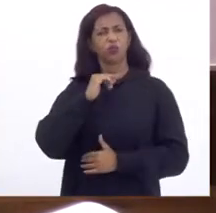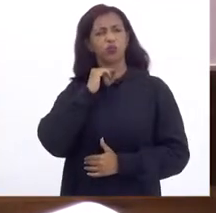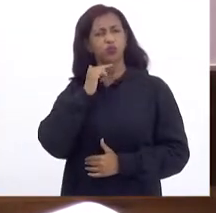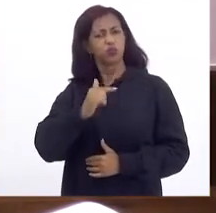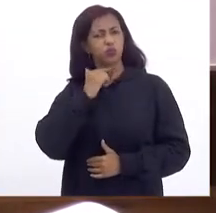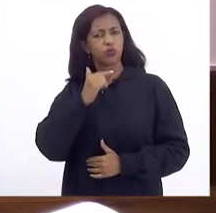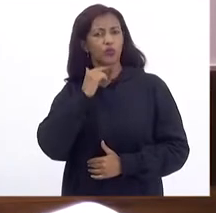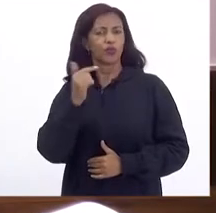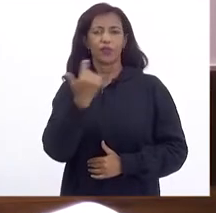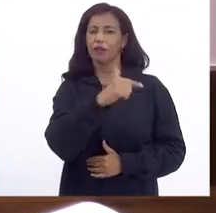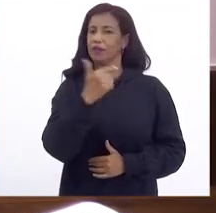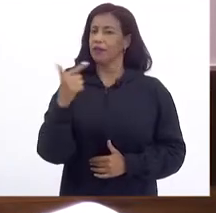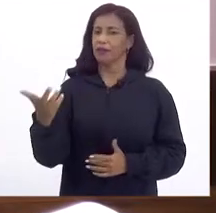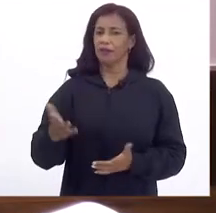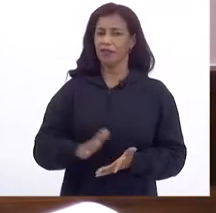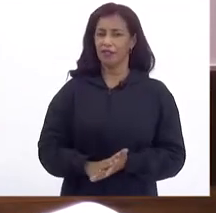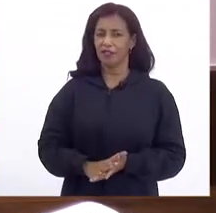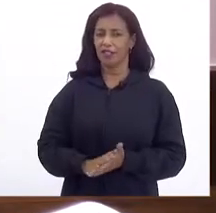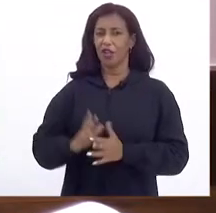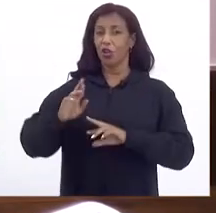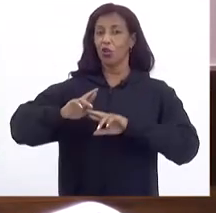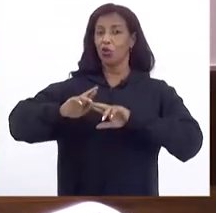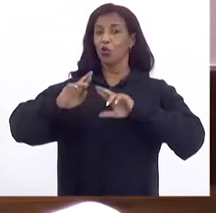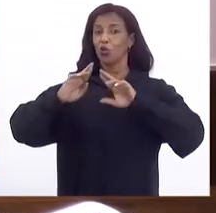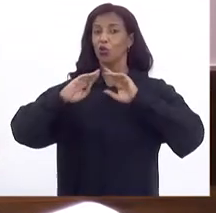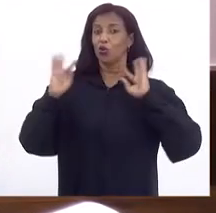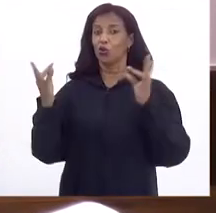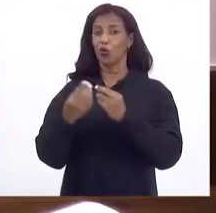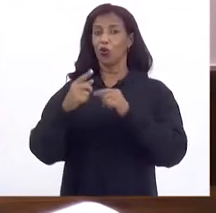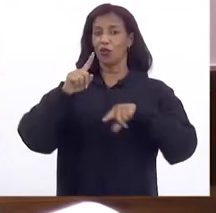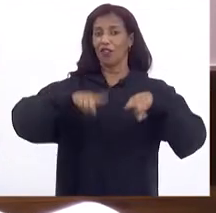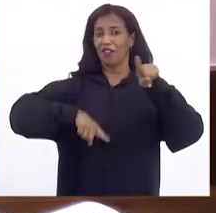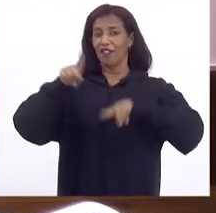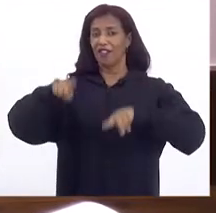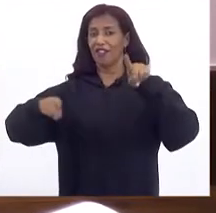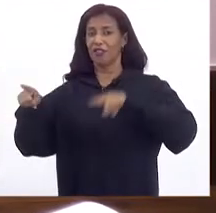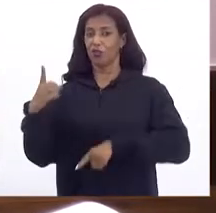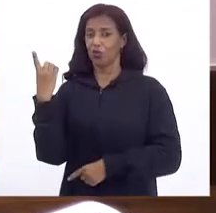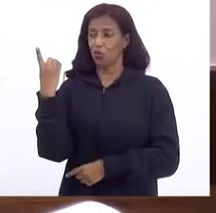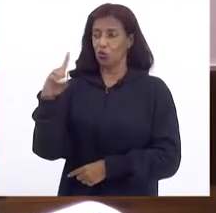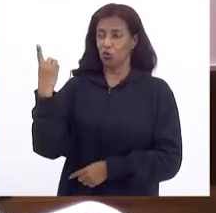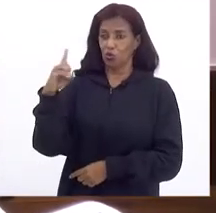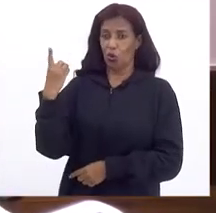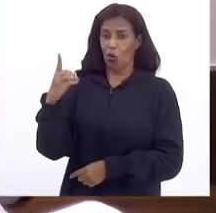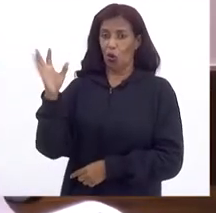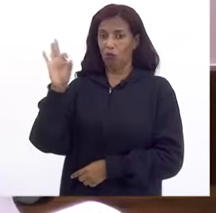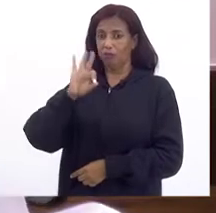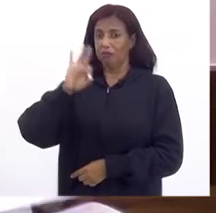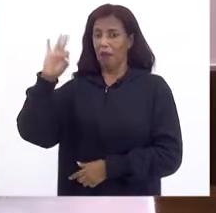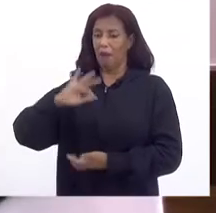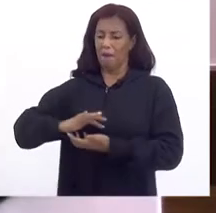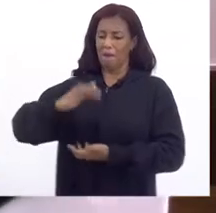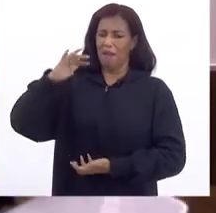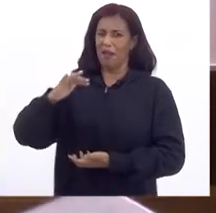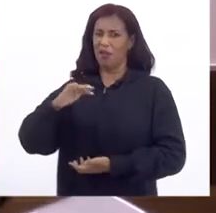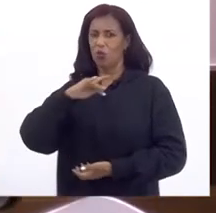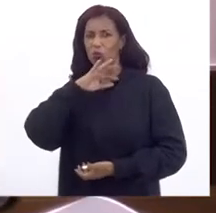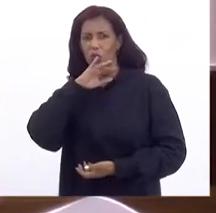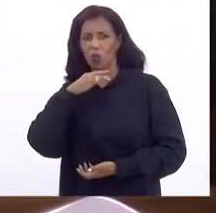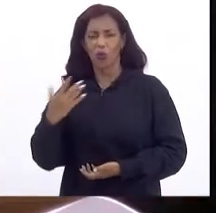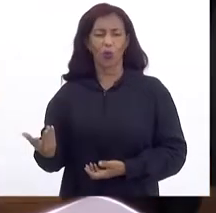E todas as variações Cambiais de dólar Fomos ótimas Mas do barril Nem tanto Enfim